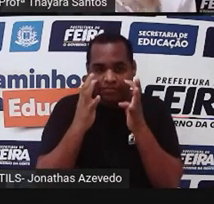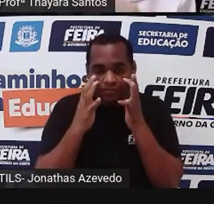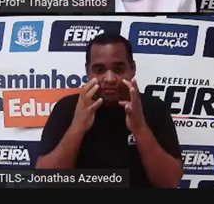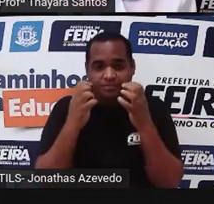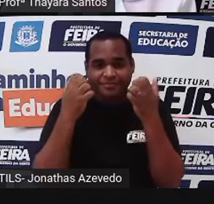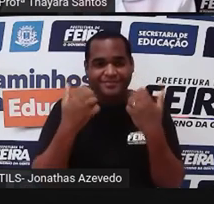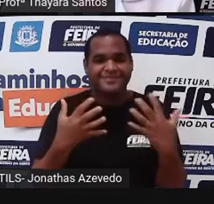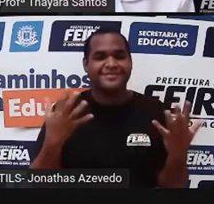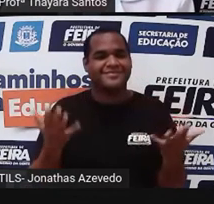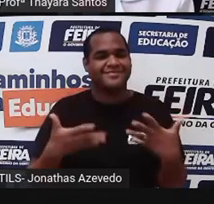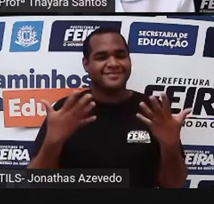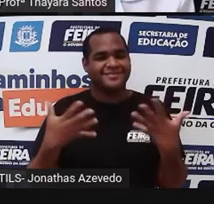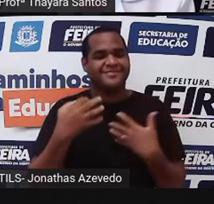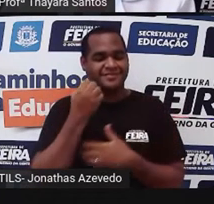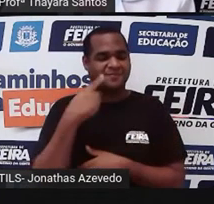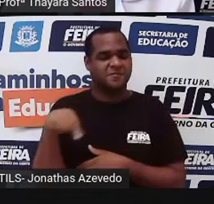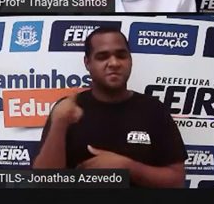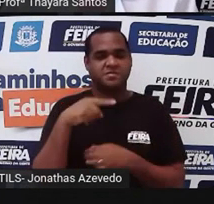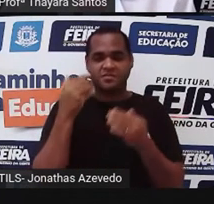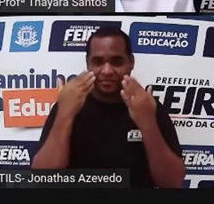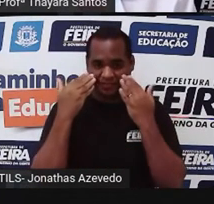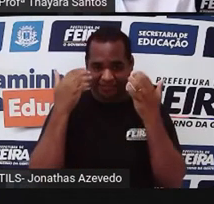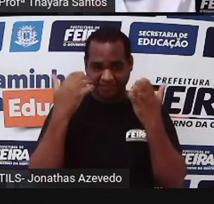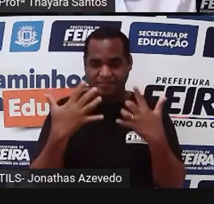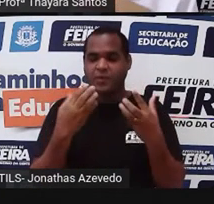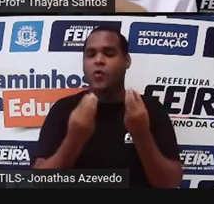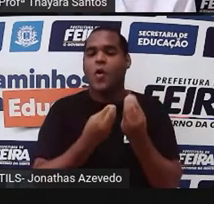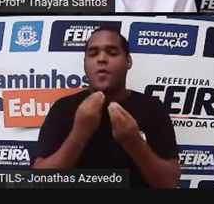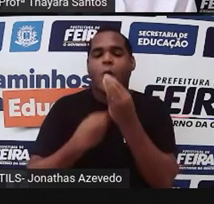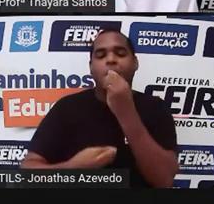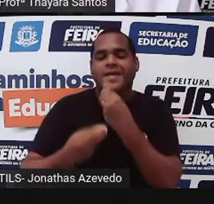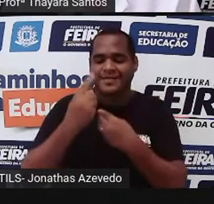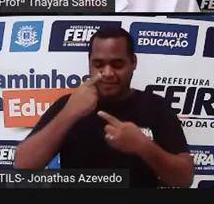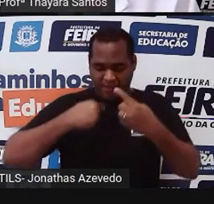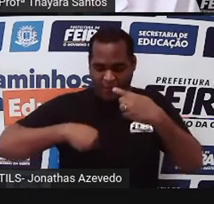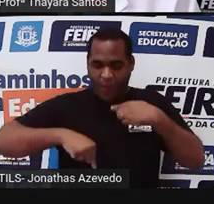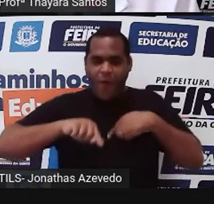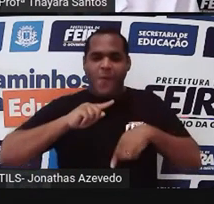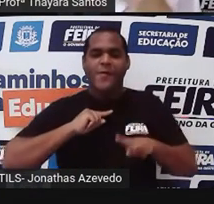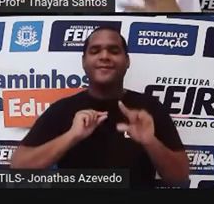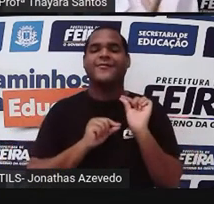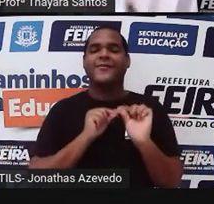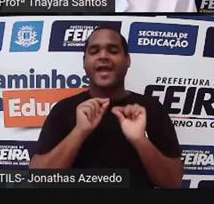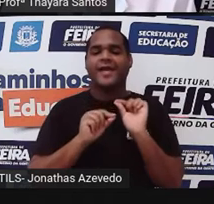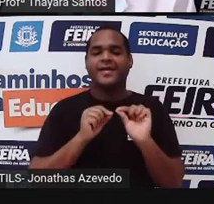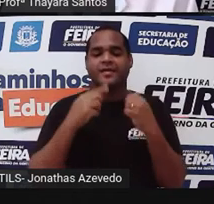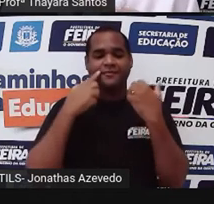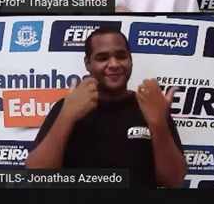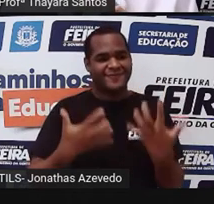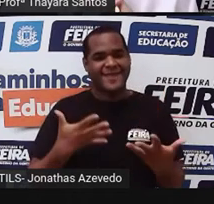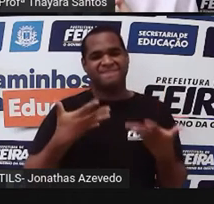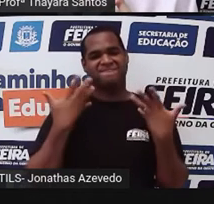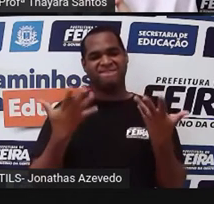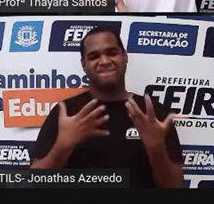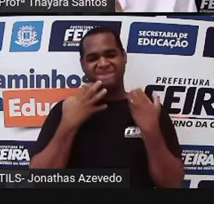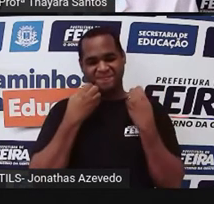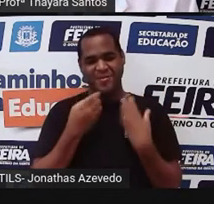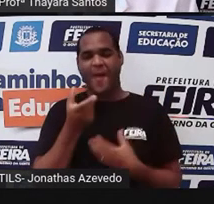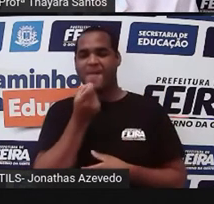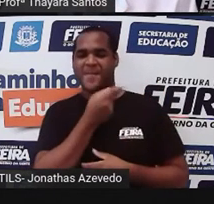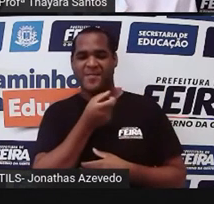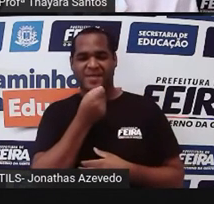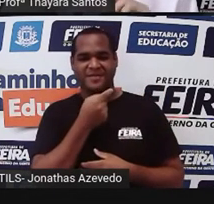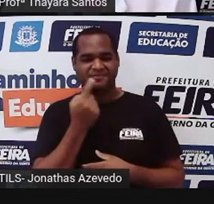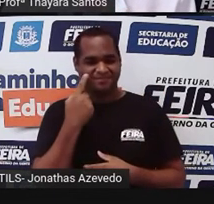animação e ele vai mostrar pra gente qual é o caminho que o alimento percorre dentro do nosso corpo. E ele faz isso de uma forma bem humorada, bem